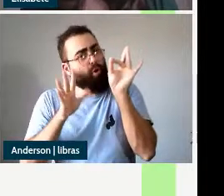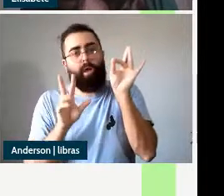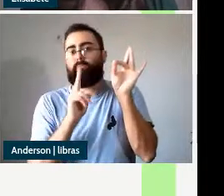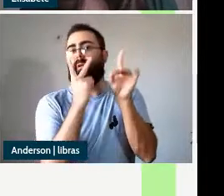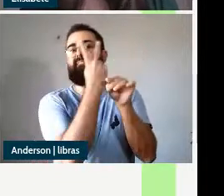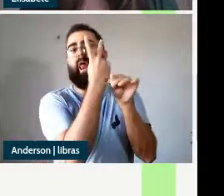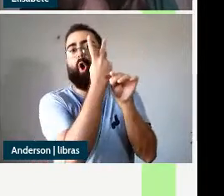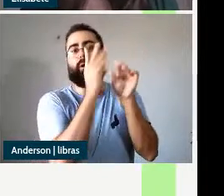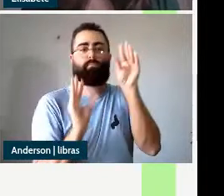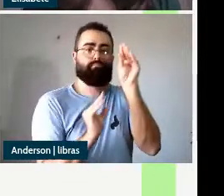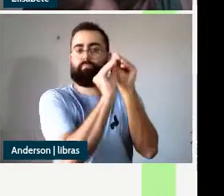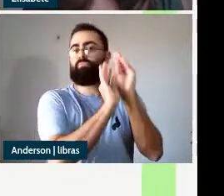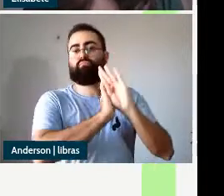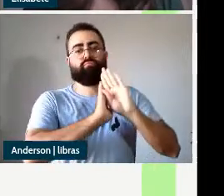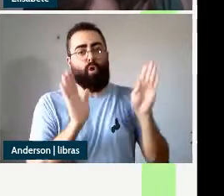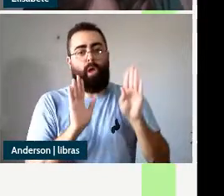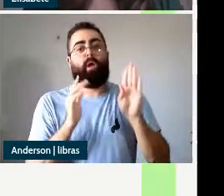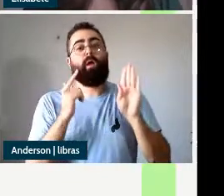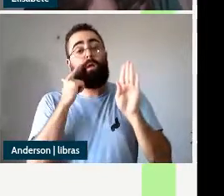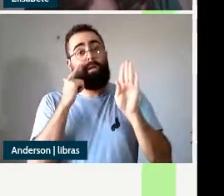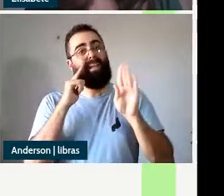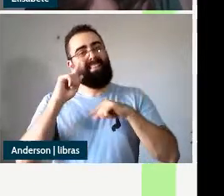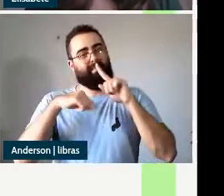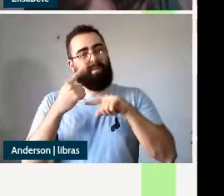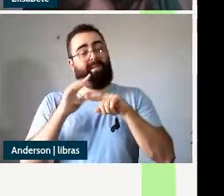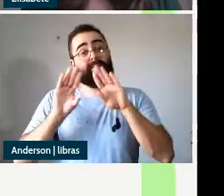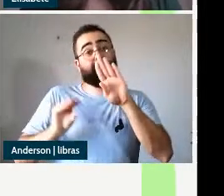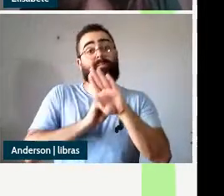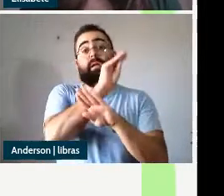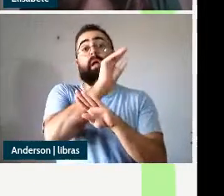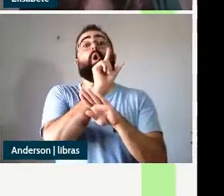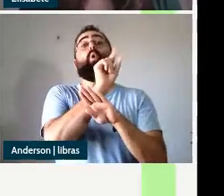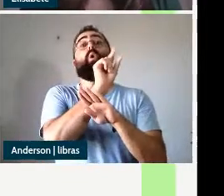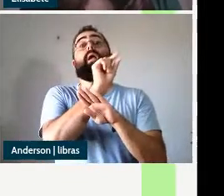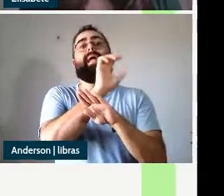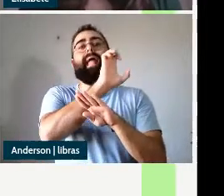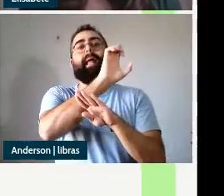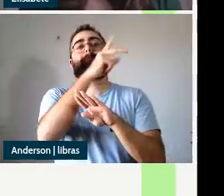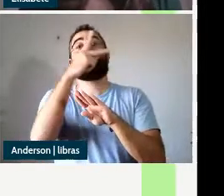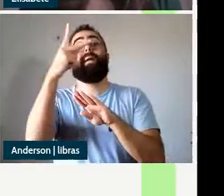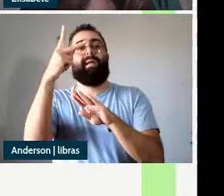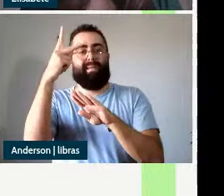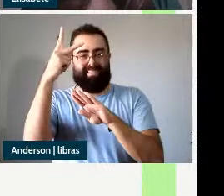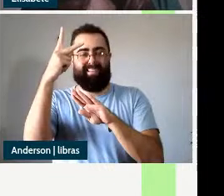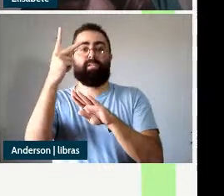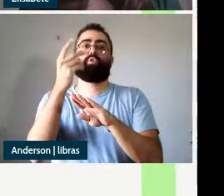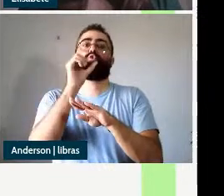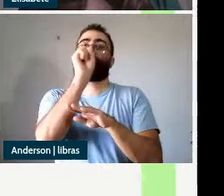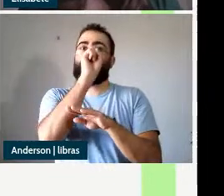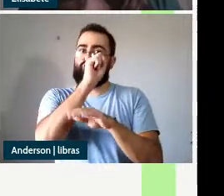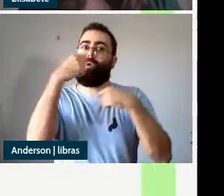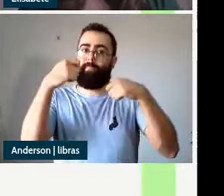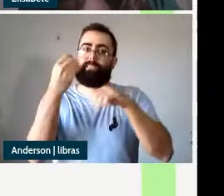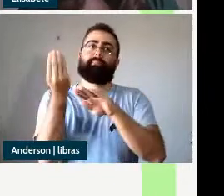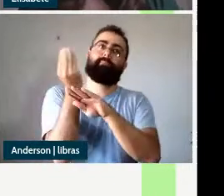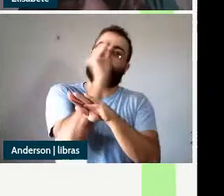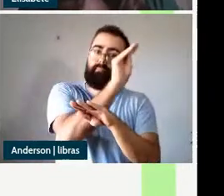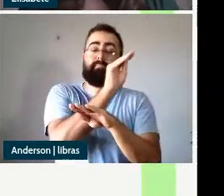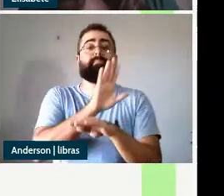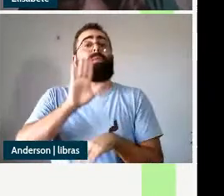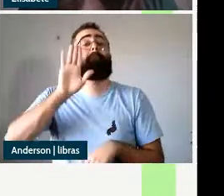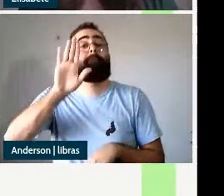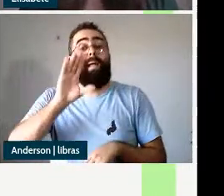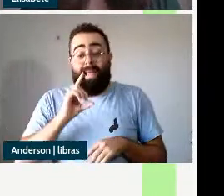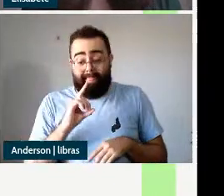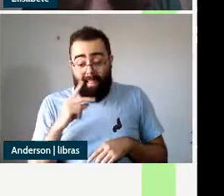de ASP-P em razão de um traço EPP de ASP porém um traço não interpretável de caso do DP